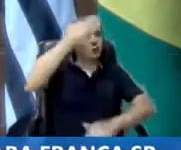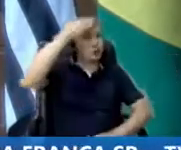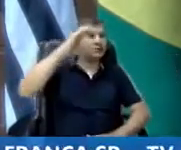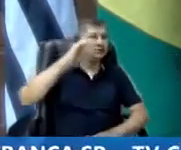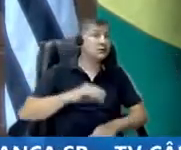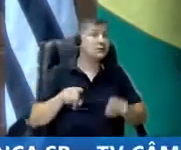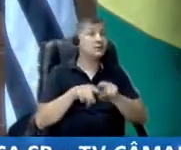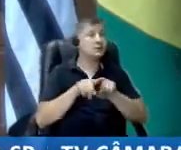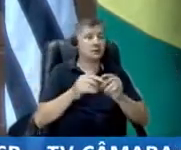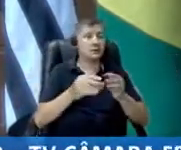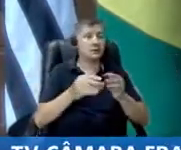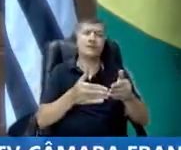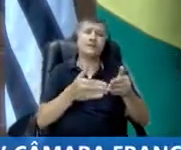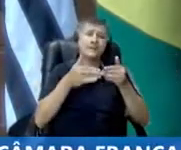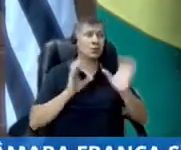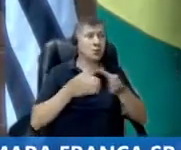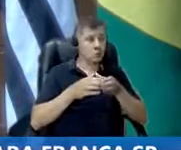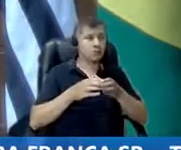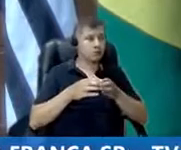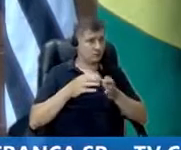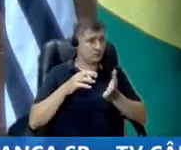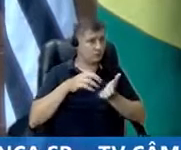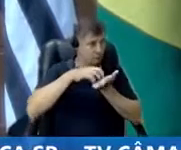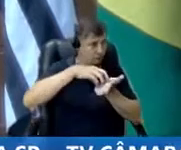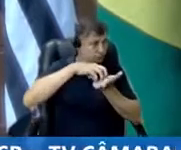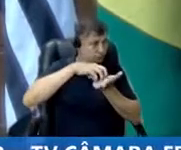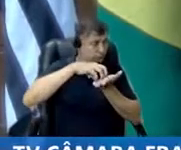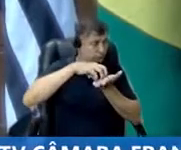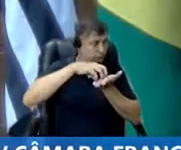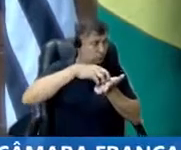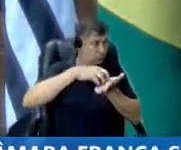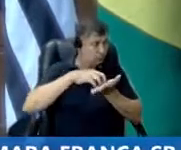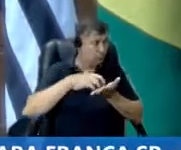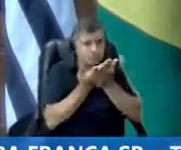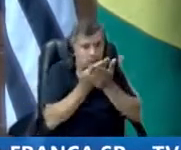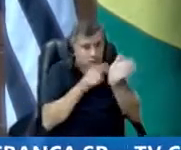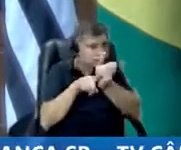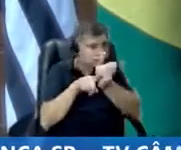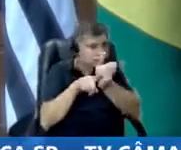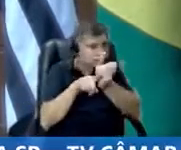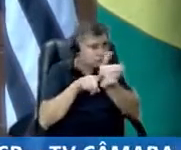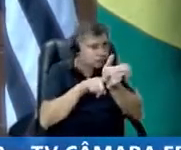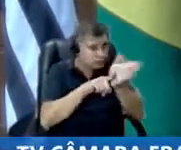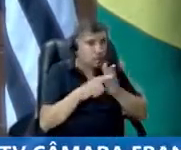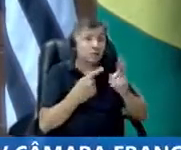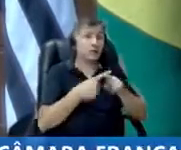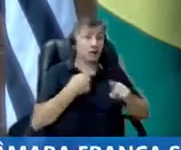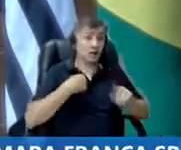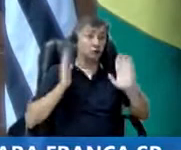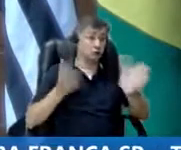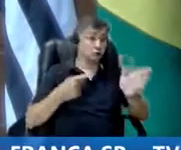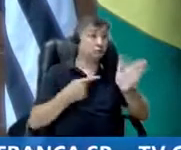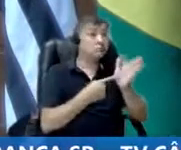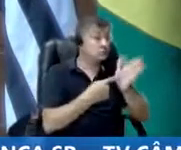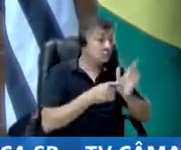o pessoal do trânsito faça um estudo melhor, porque a indicação que eu fiz, ele simplesmente me